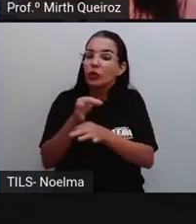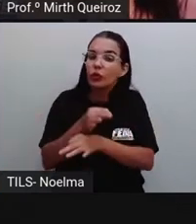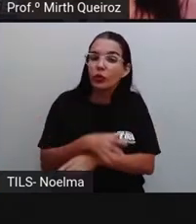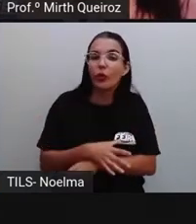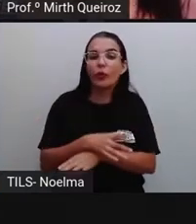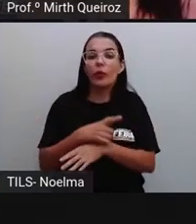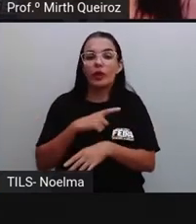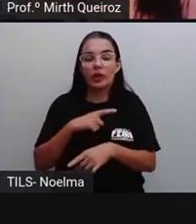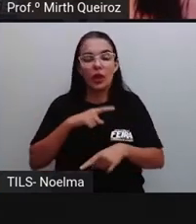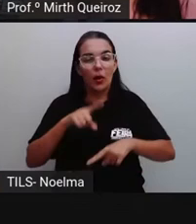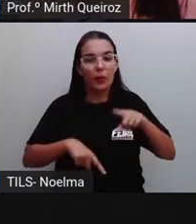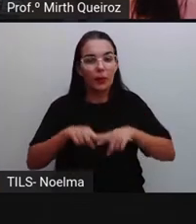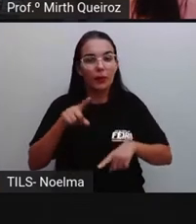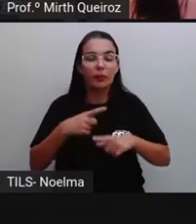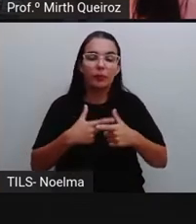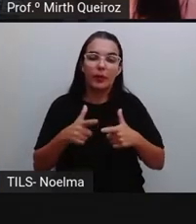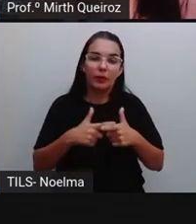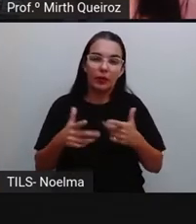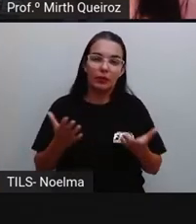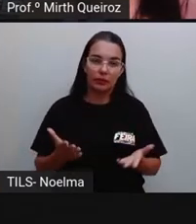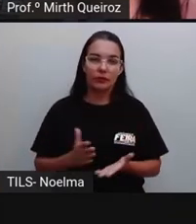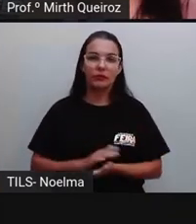determinado problema, certo?